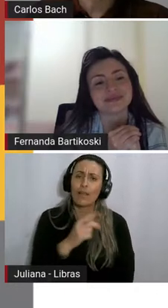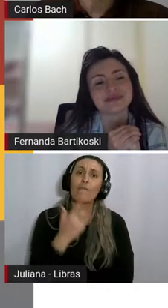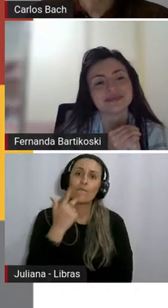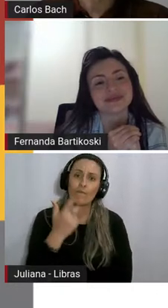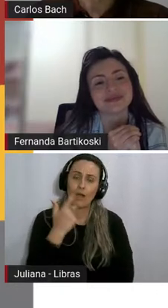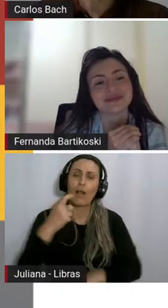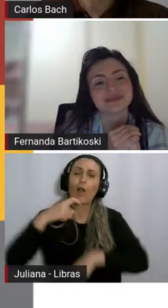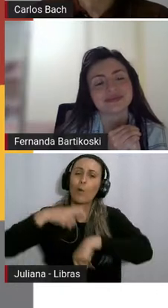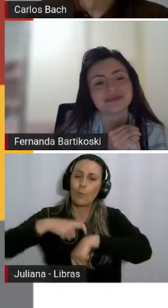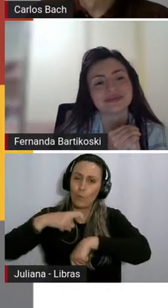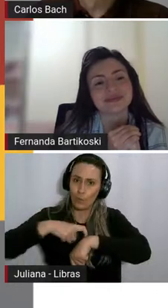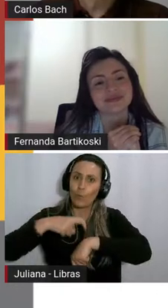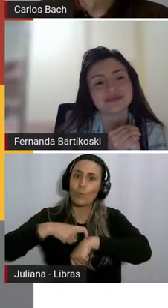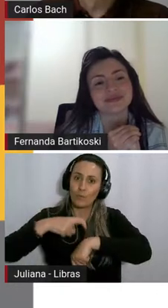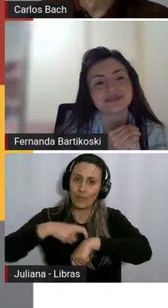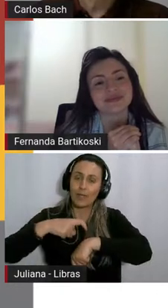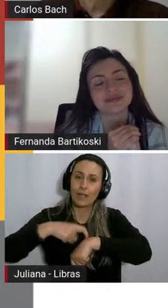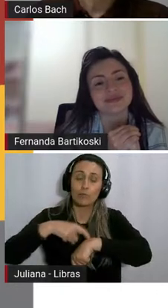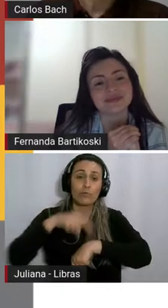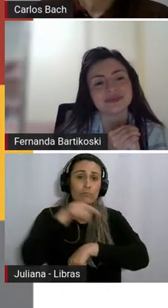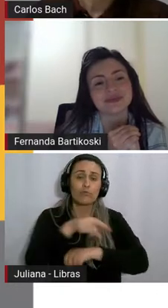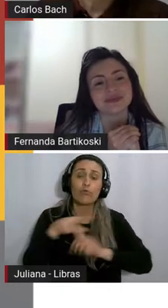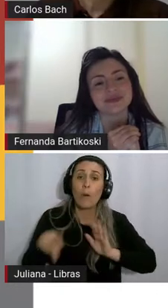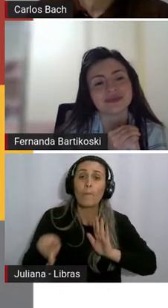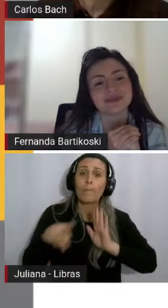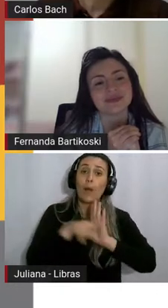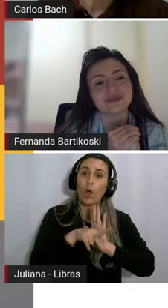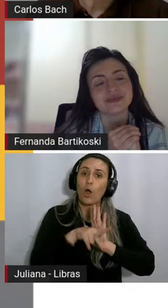própria...